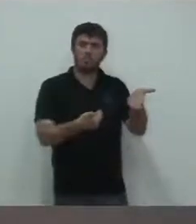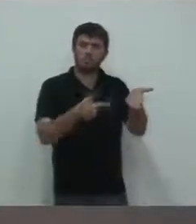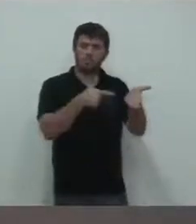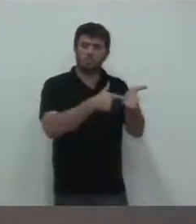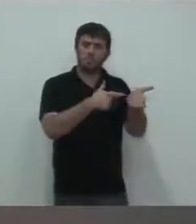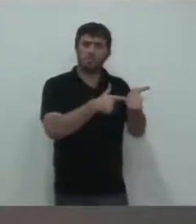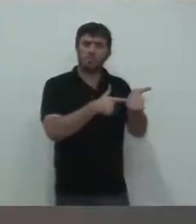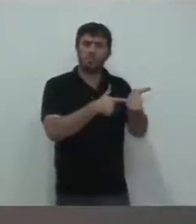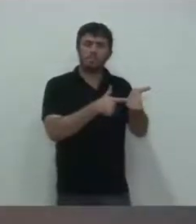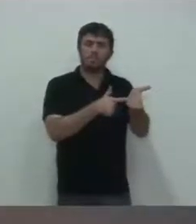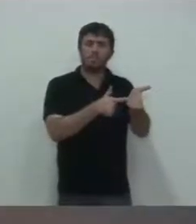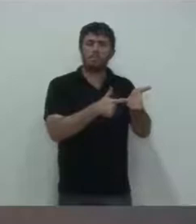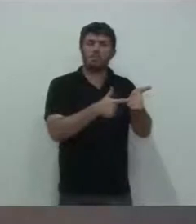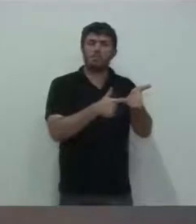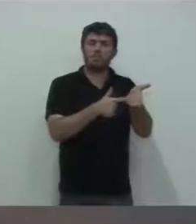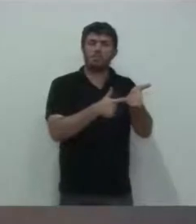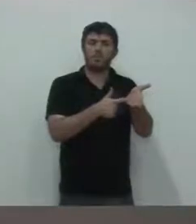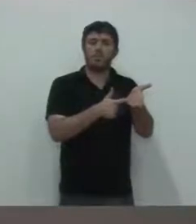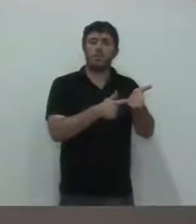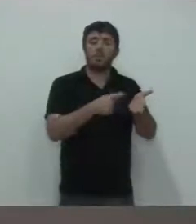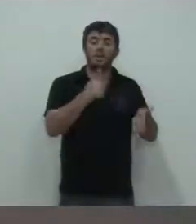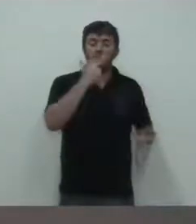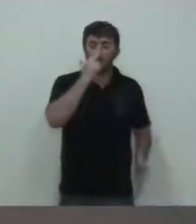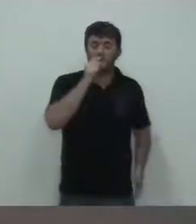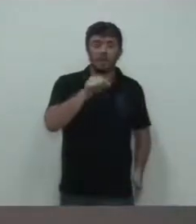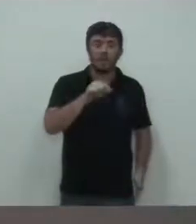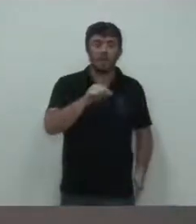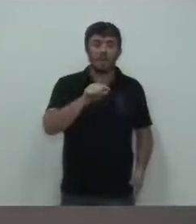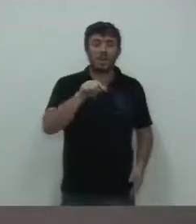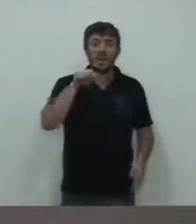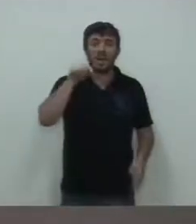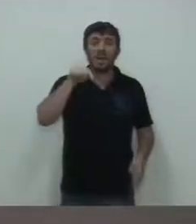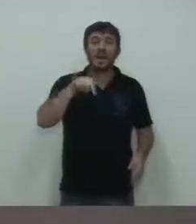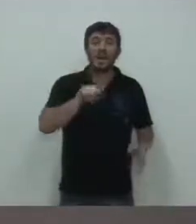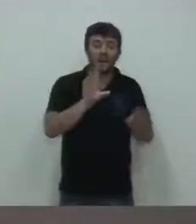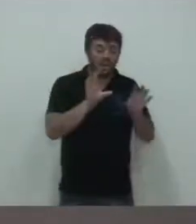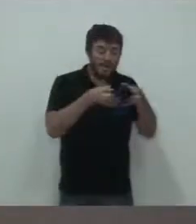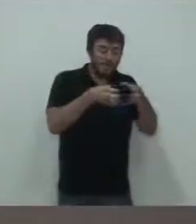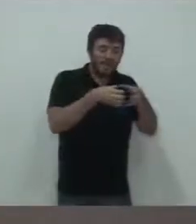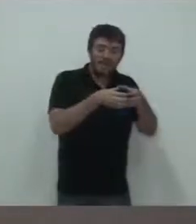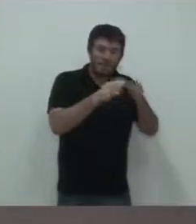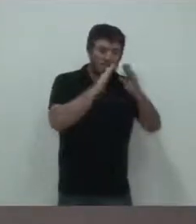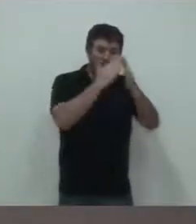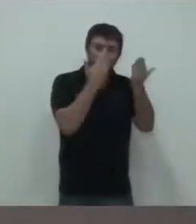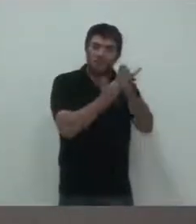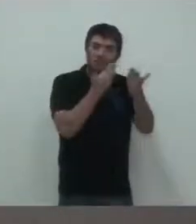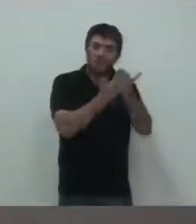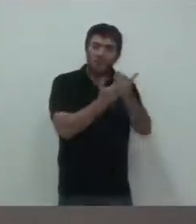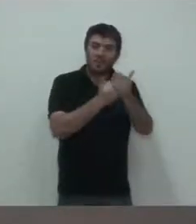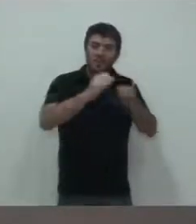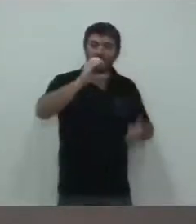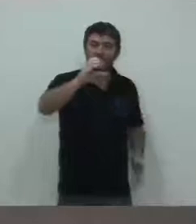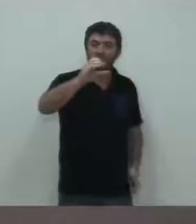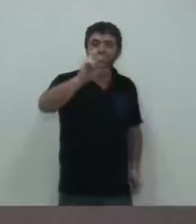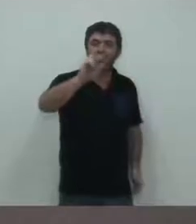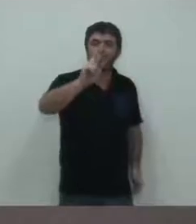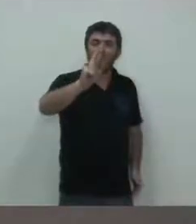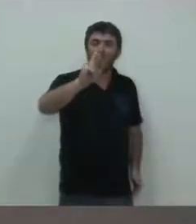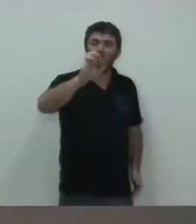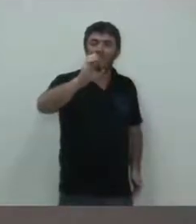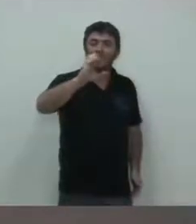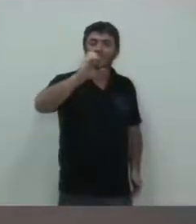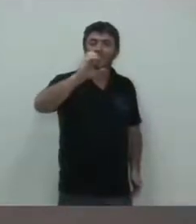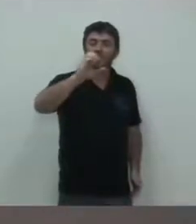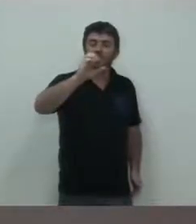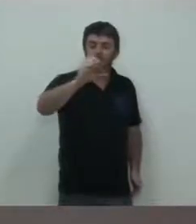aumentar o número de crianças em creches públicas, ela diminuiu e direcionando